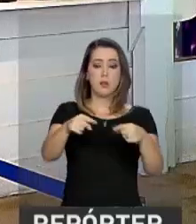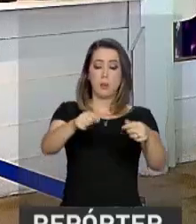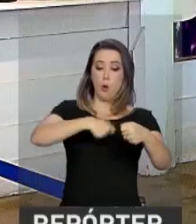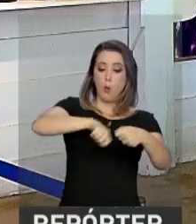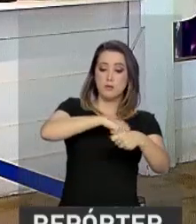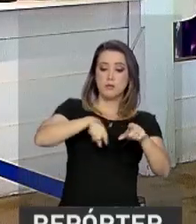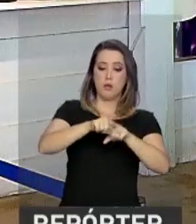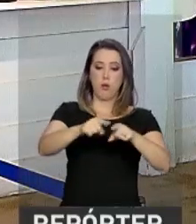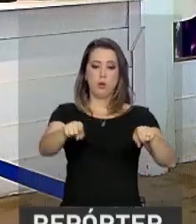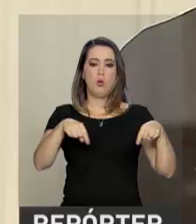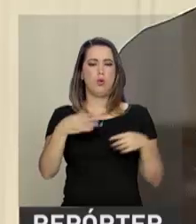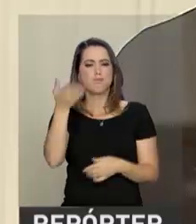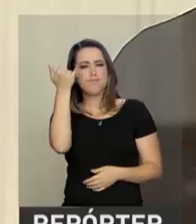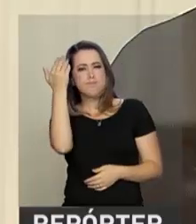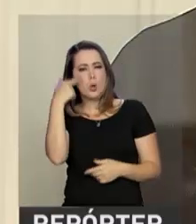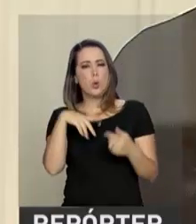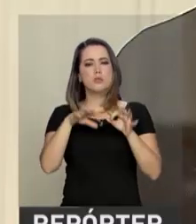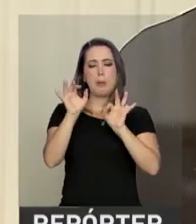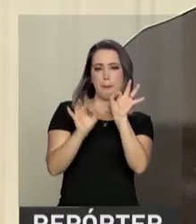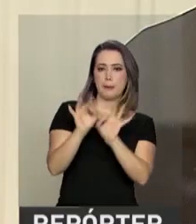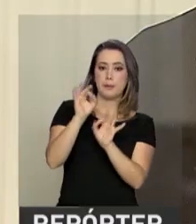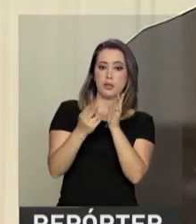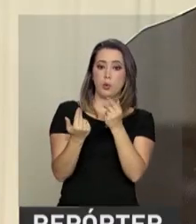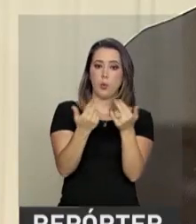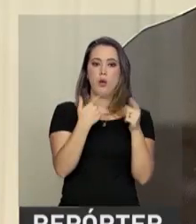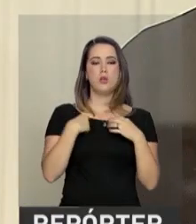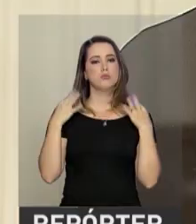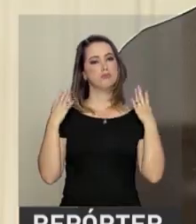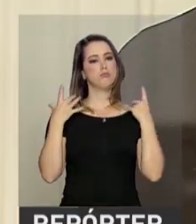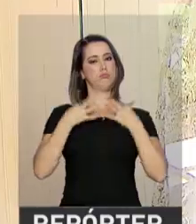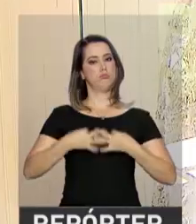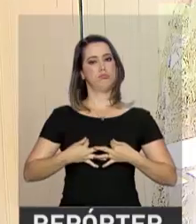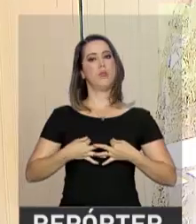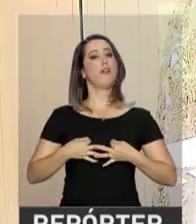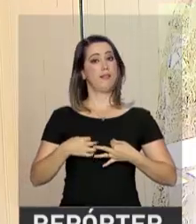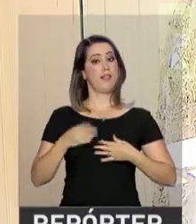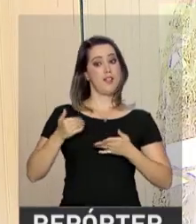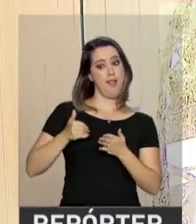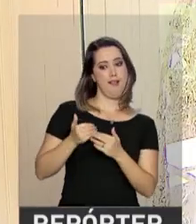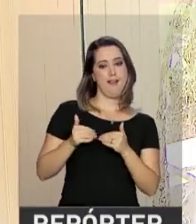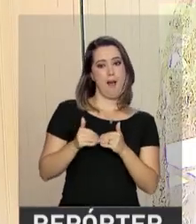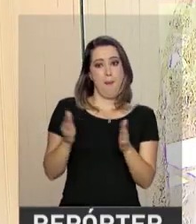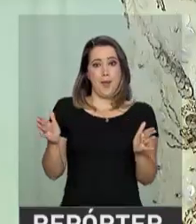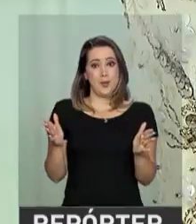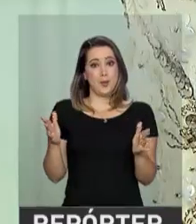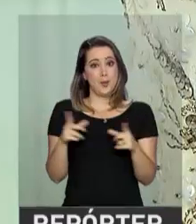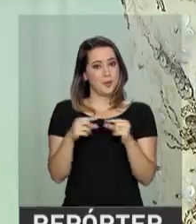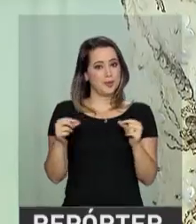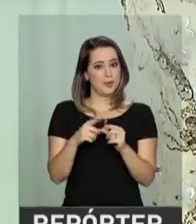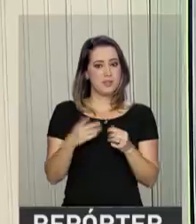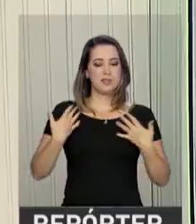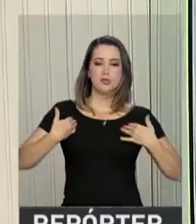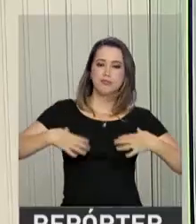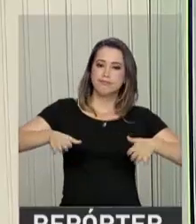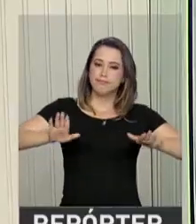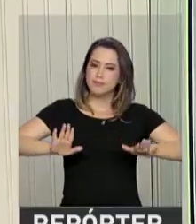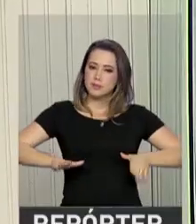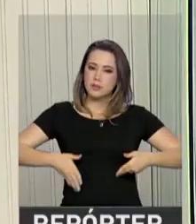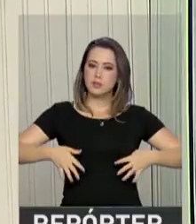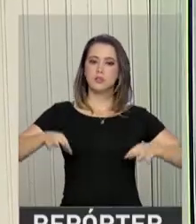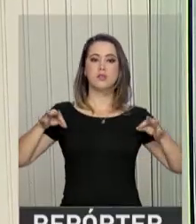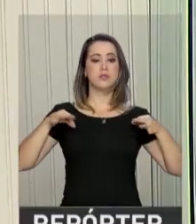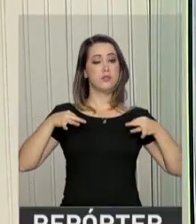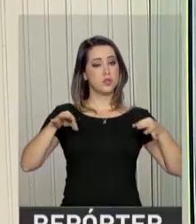cozinha com objetos da época. Há ainda o fraque usado por Juscelino no baile de inauguração de Brasília. E o vestido, usado pela